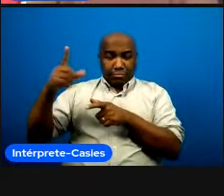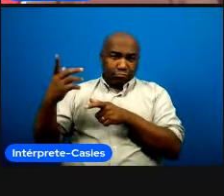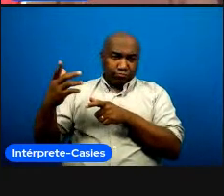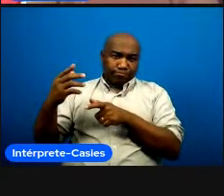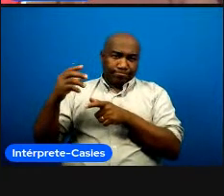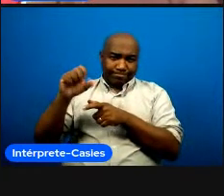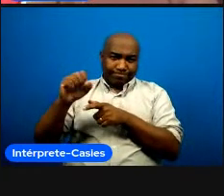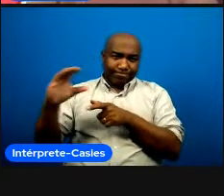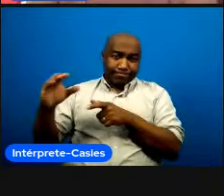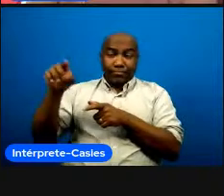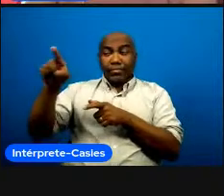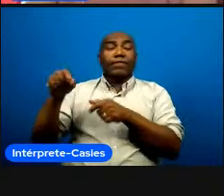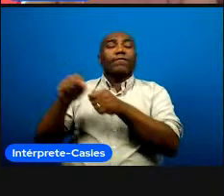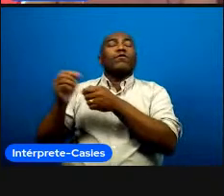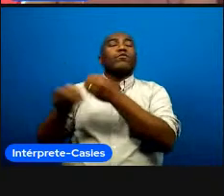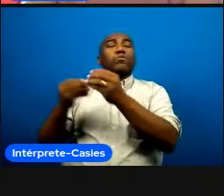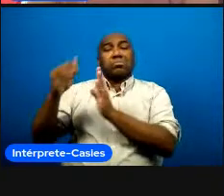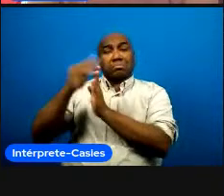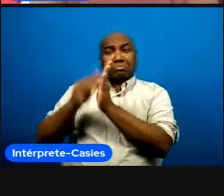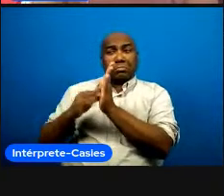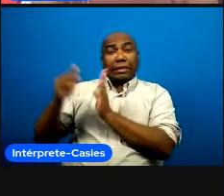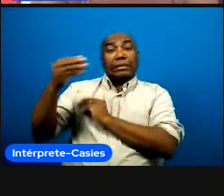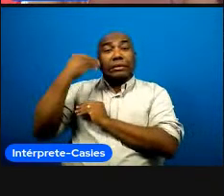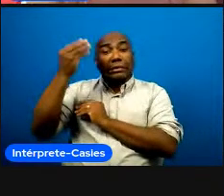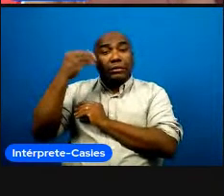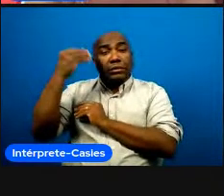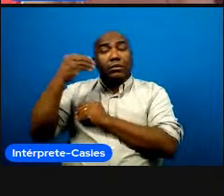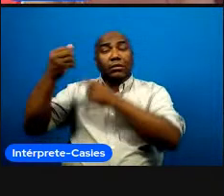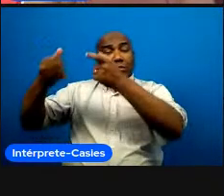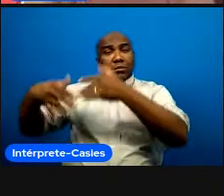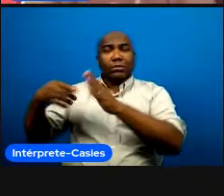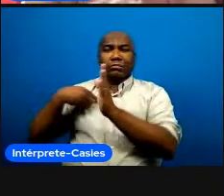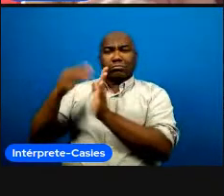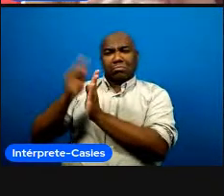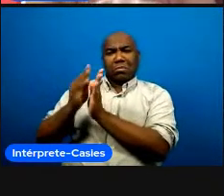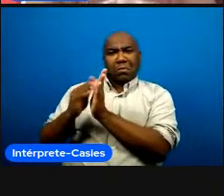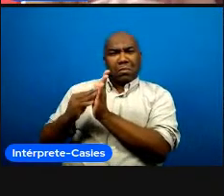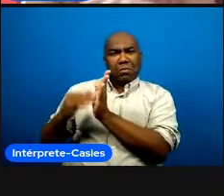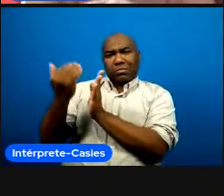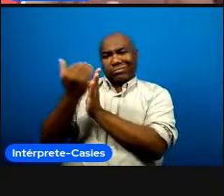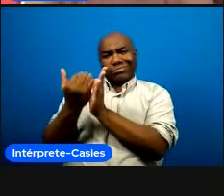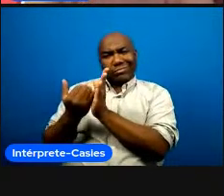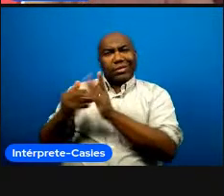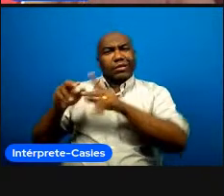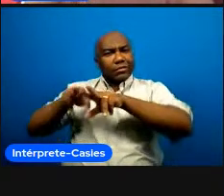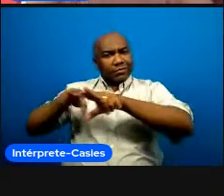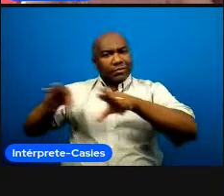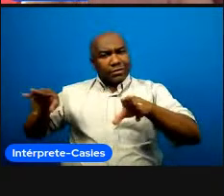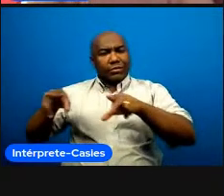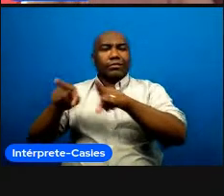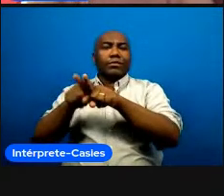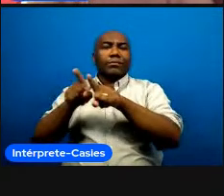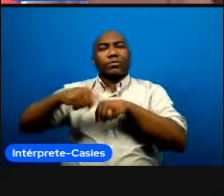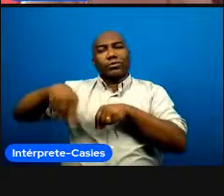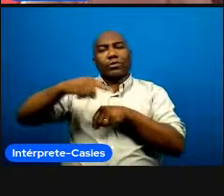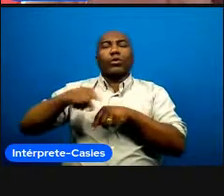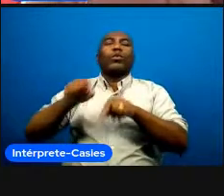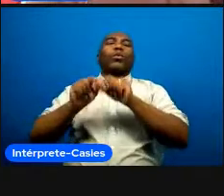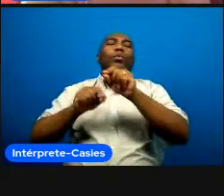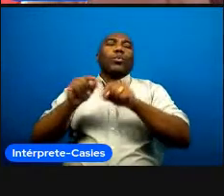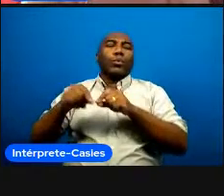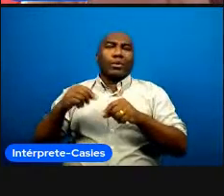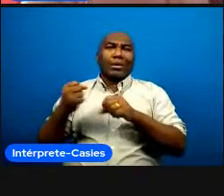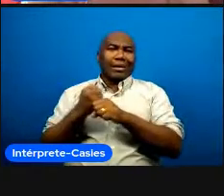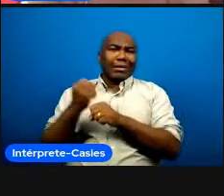centrais e amplas de treinadores e treinadoras ao longo de um currículo de formação inicial a gente tem quatro anos né